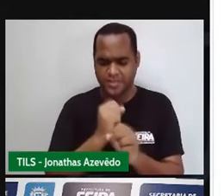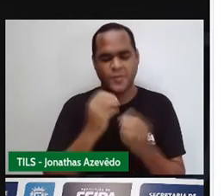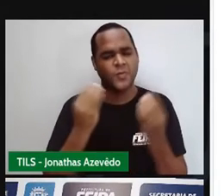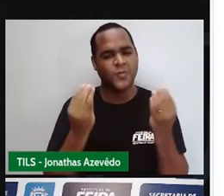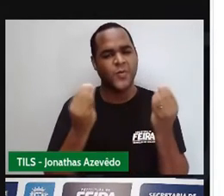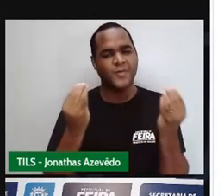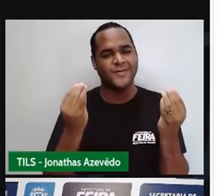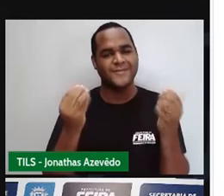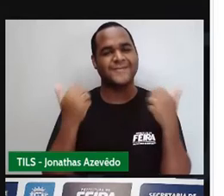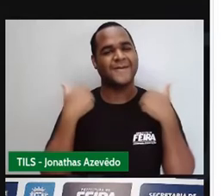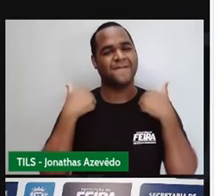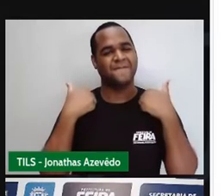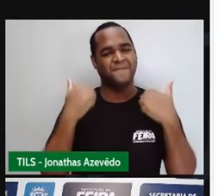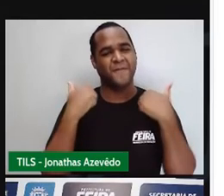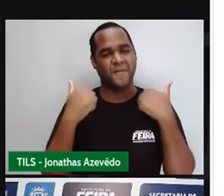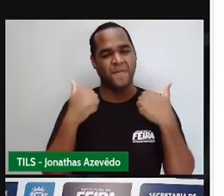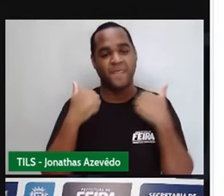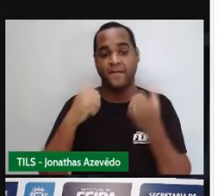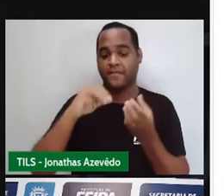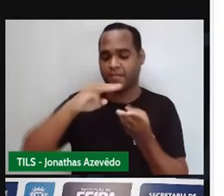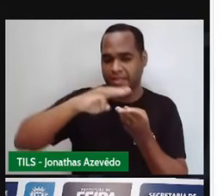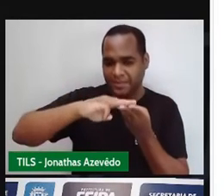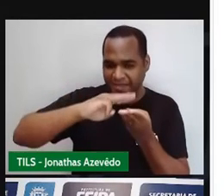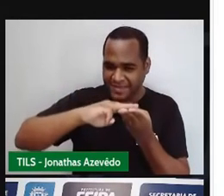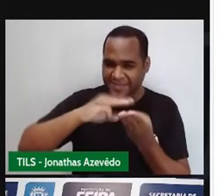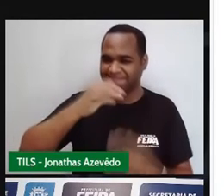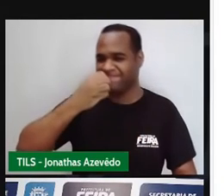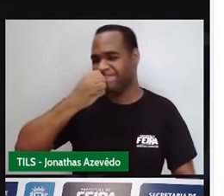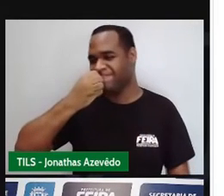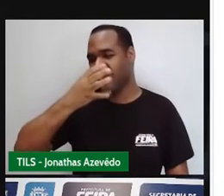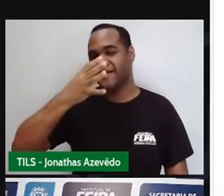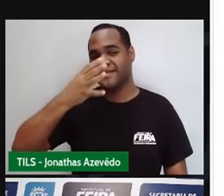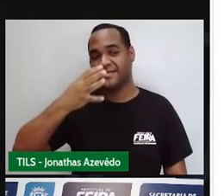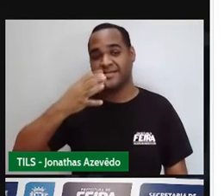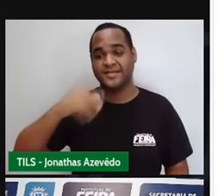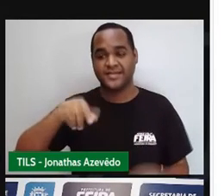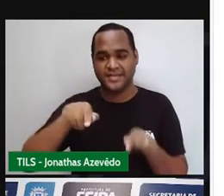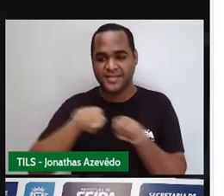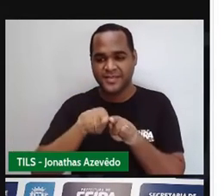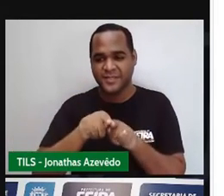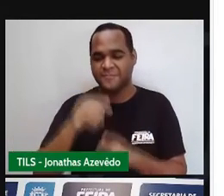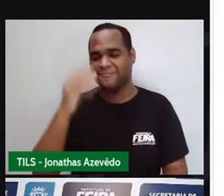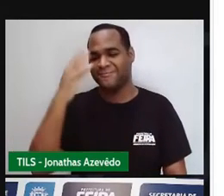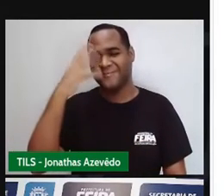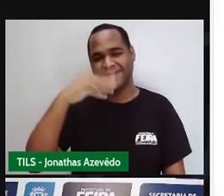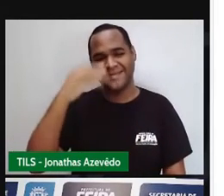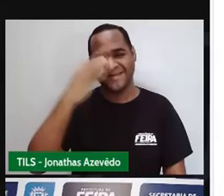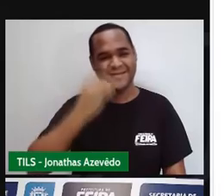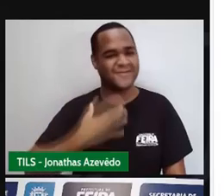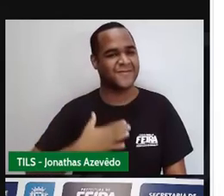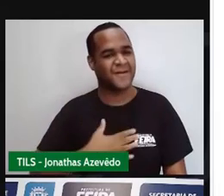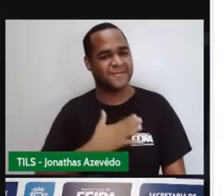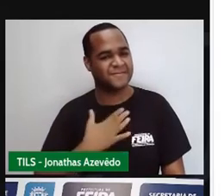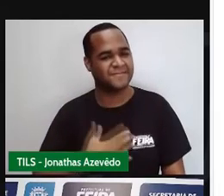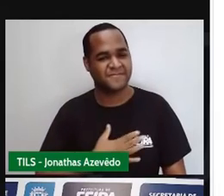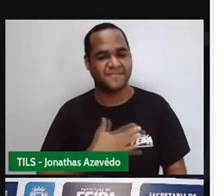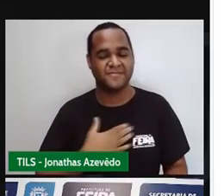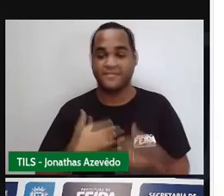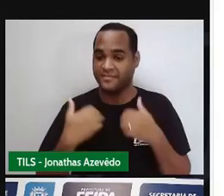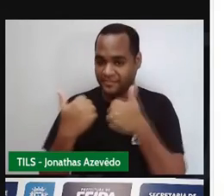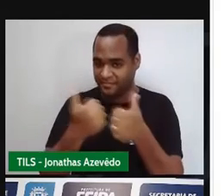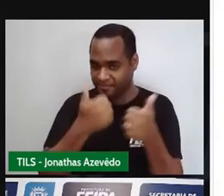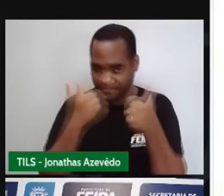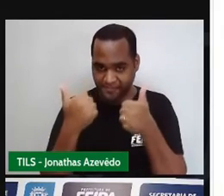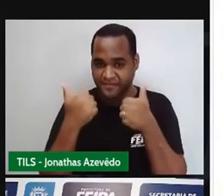Que massa, né? Que massa. A matemática né? E as suas belezas. Show de bola. Mas vamos lá.